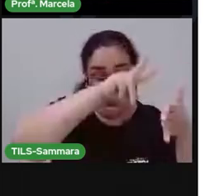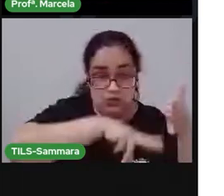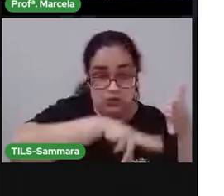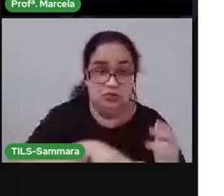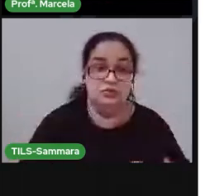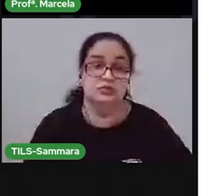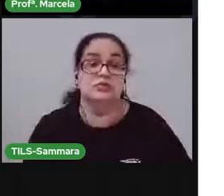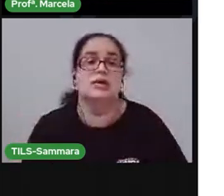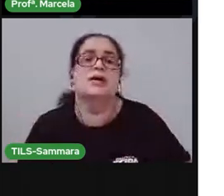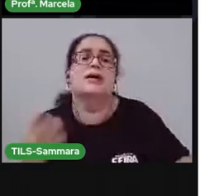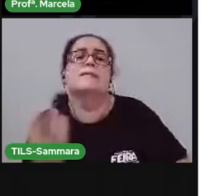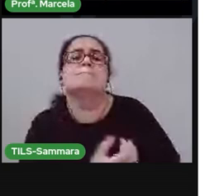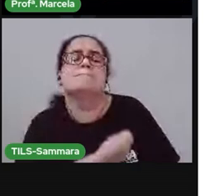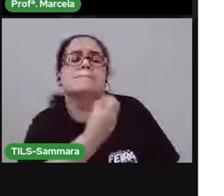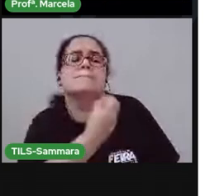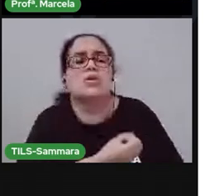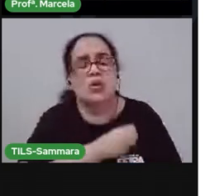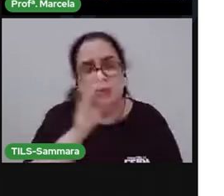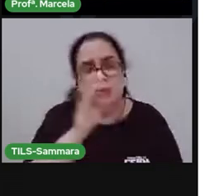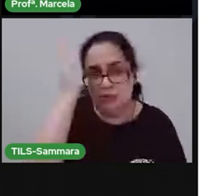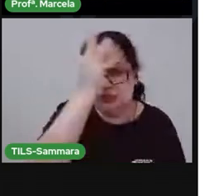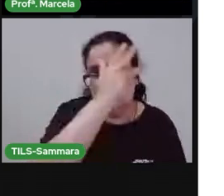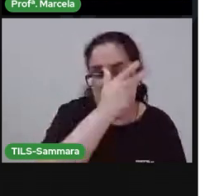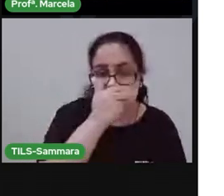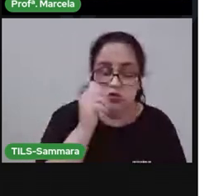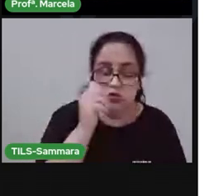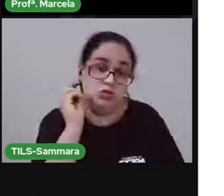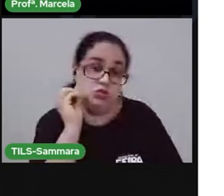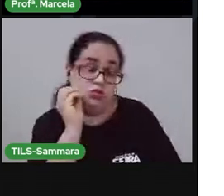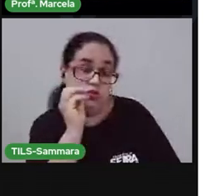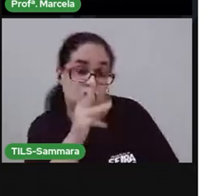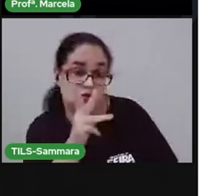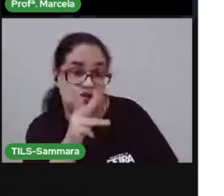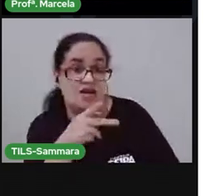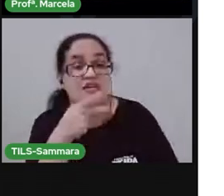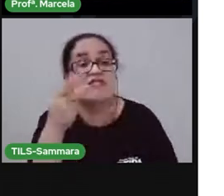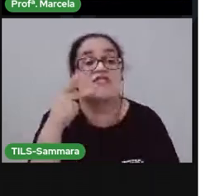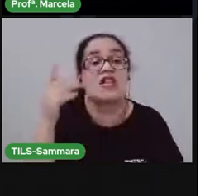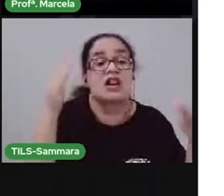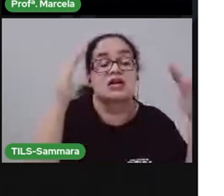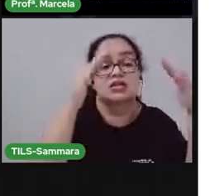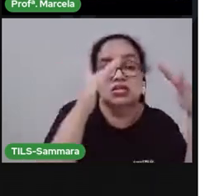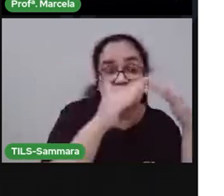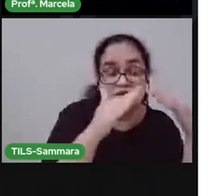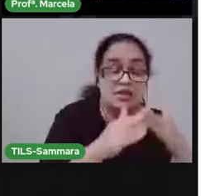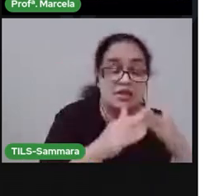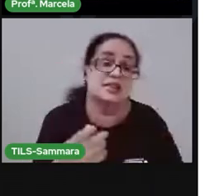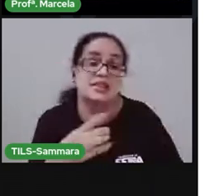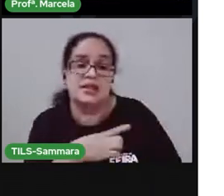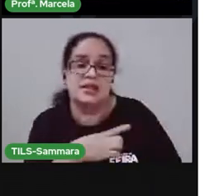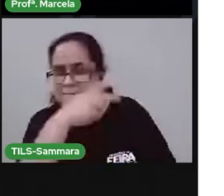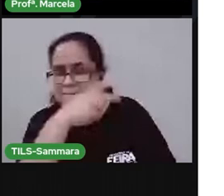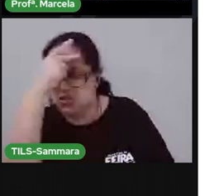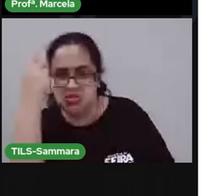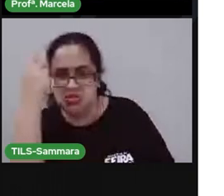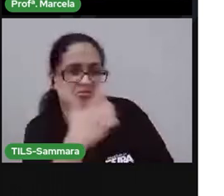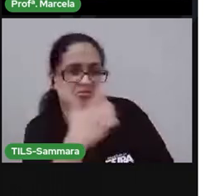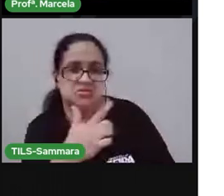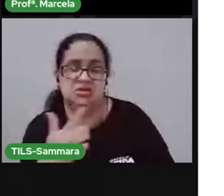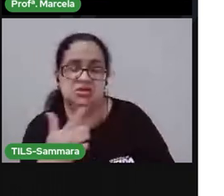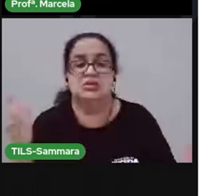Que poema bonito, né? Ele fala de casa, fala que tem gente que não tem casa.